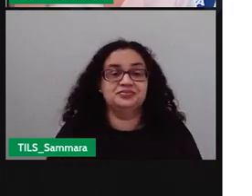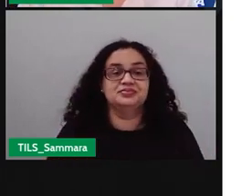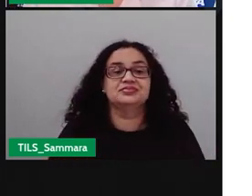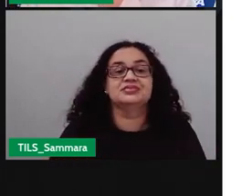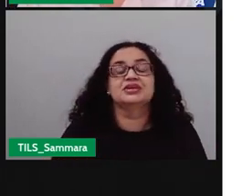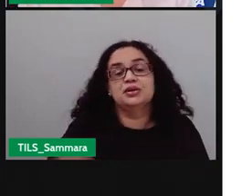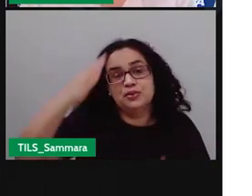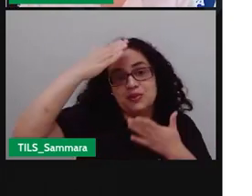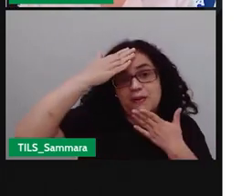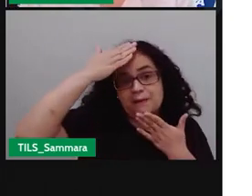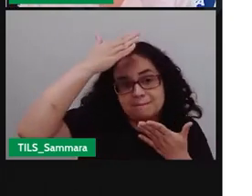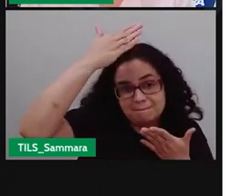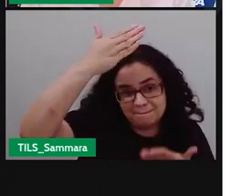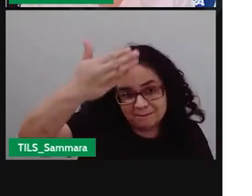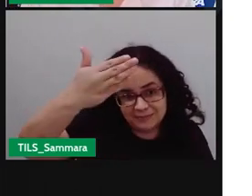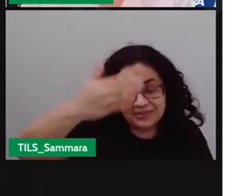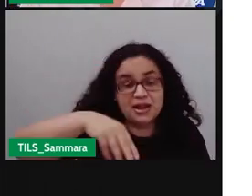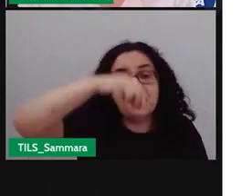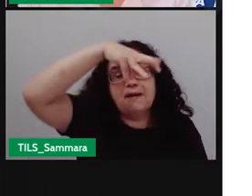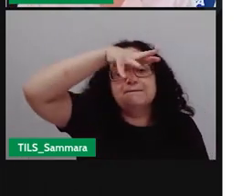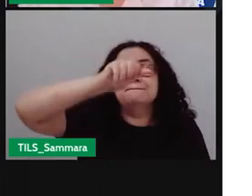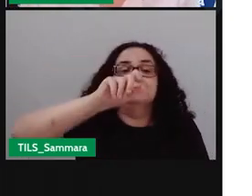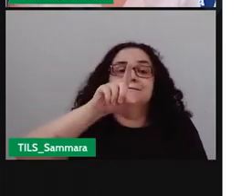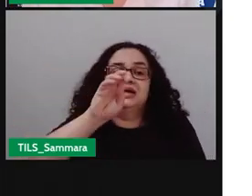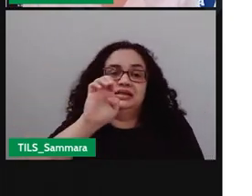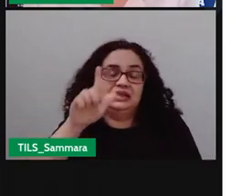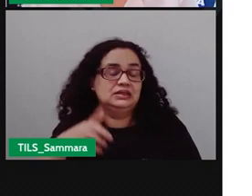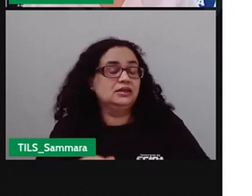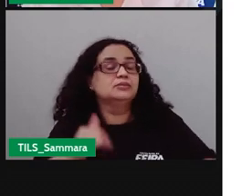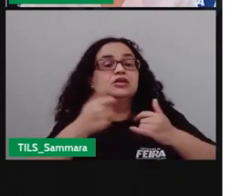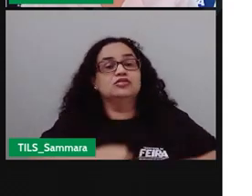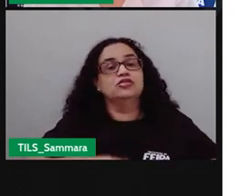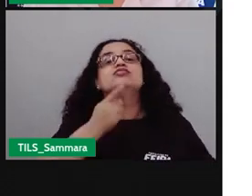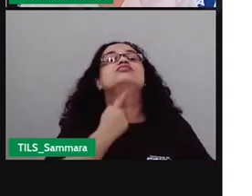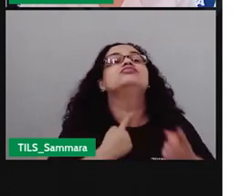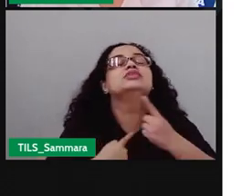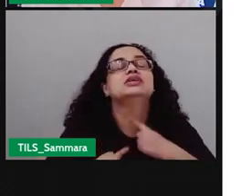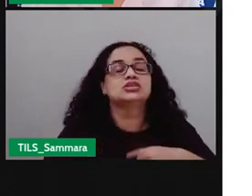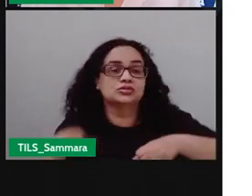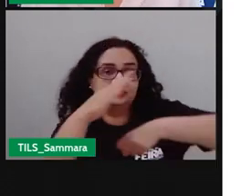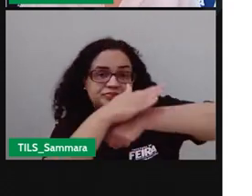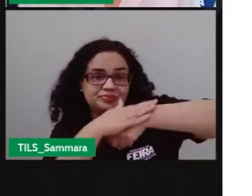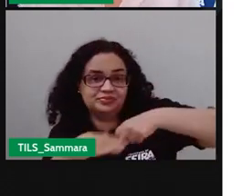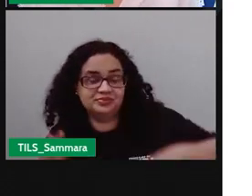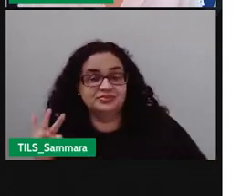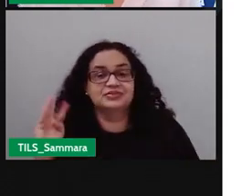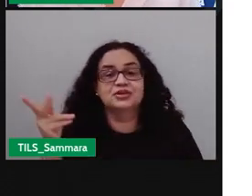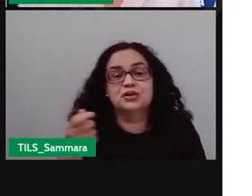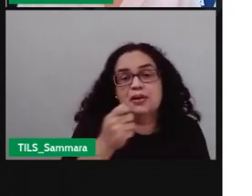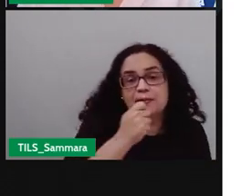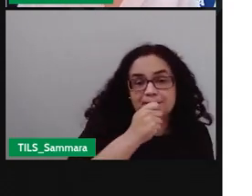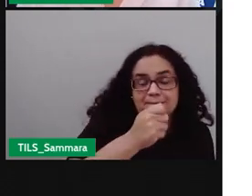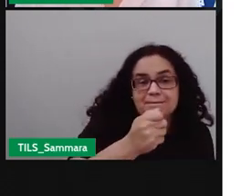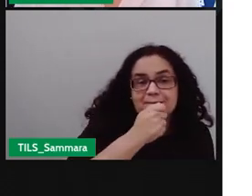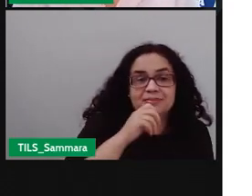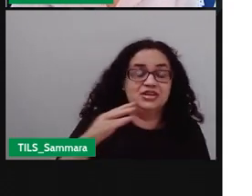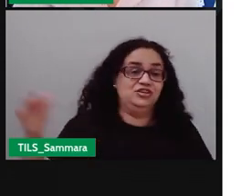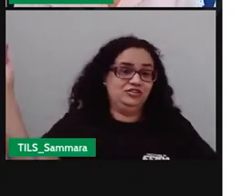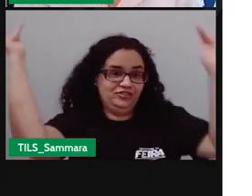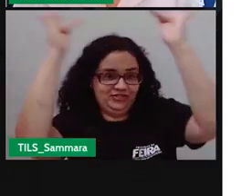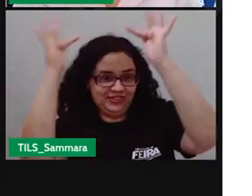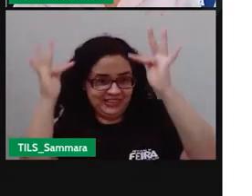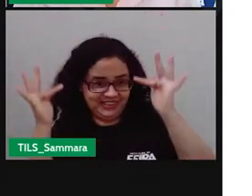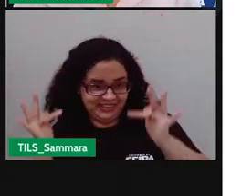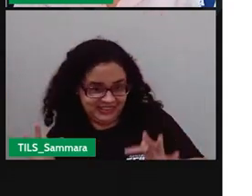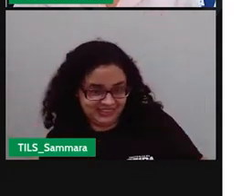muito obrigado de antemão Madalena pela disponibilidade pelo carinho de ter atendido aí ao pedido né fiquei muito feliz